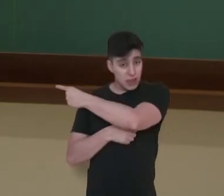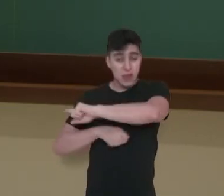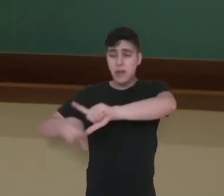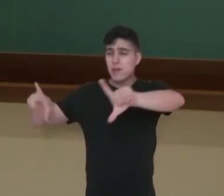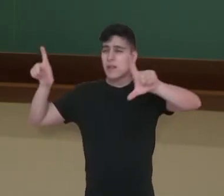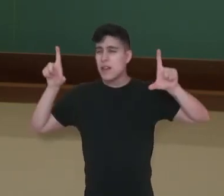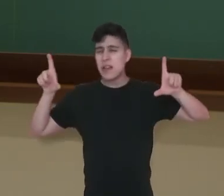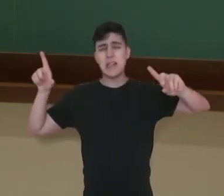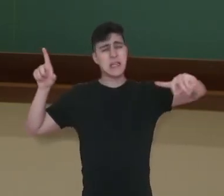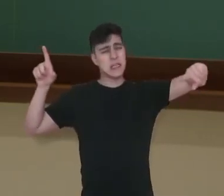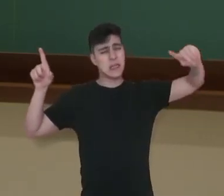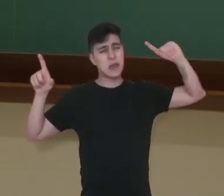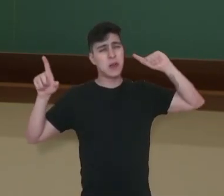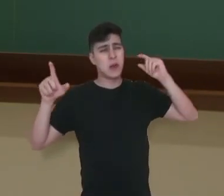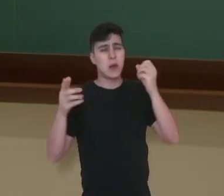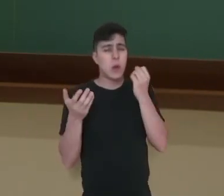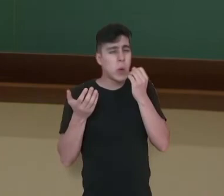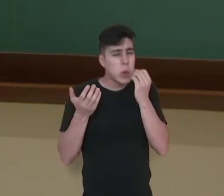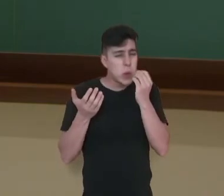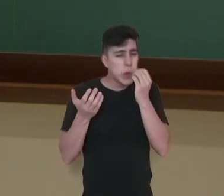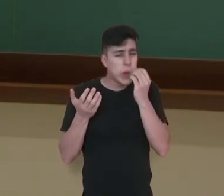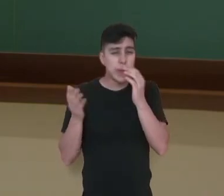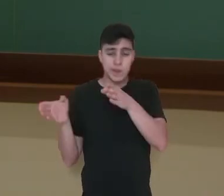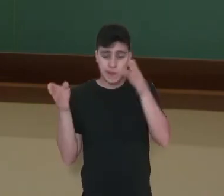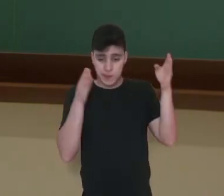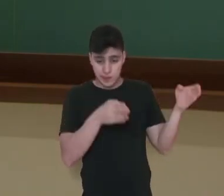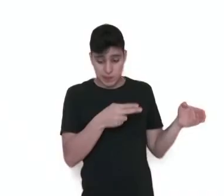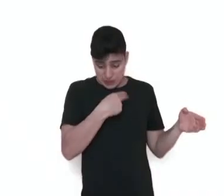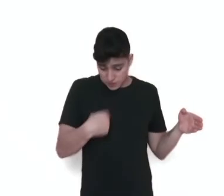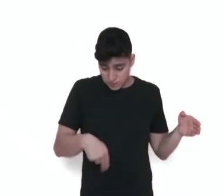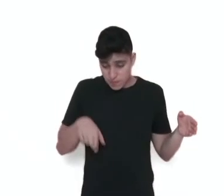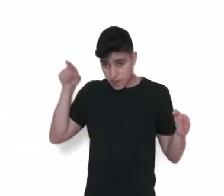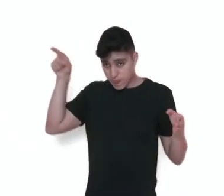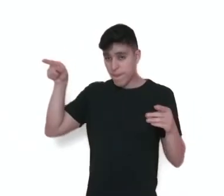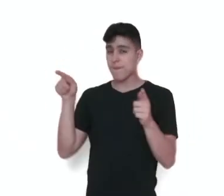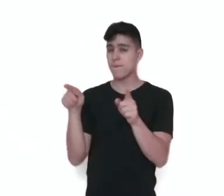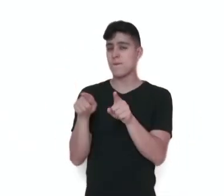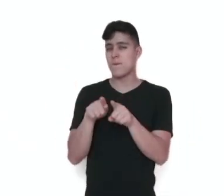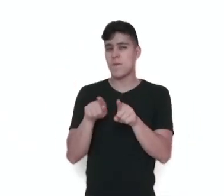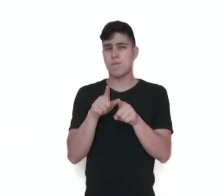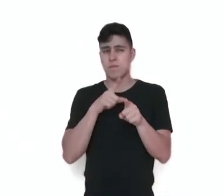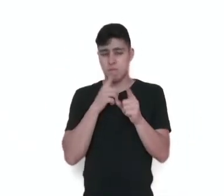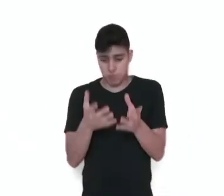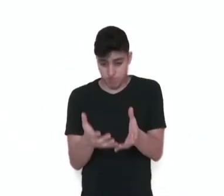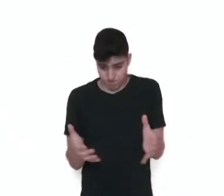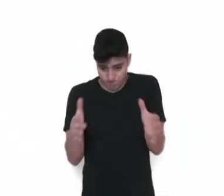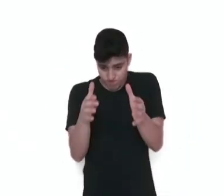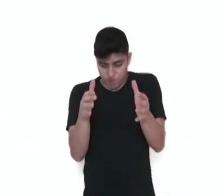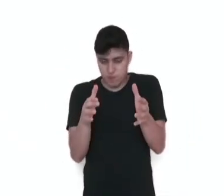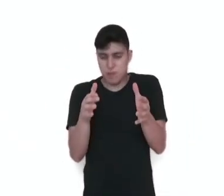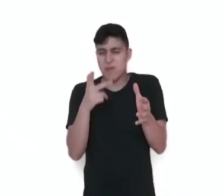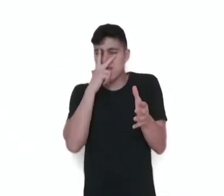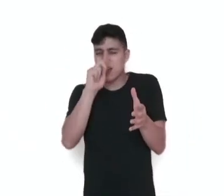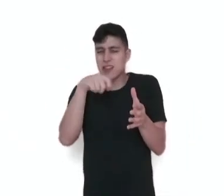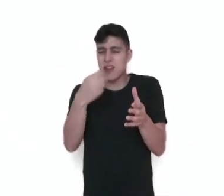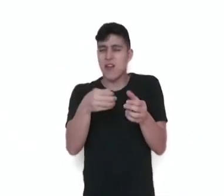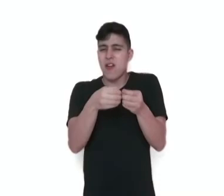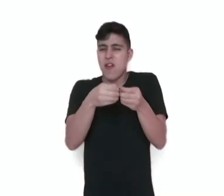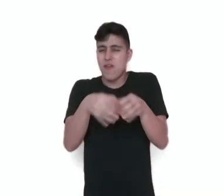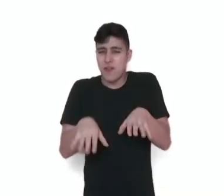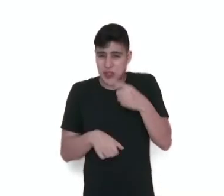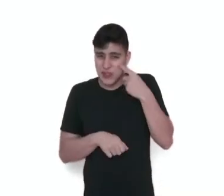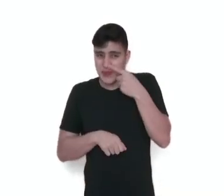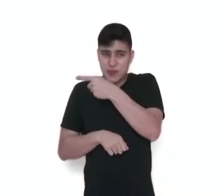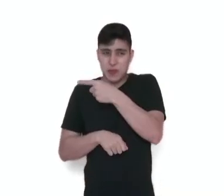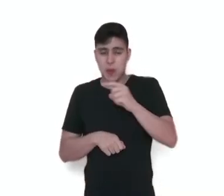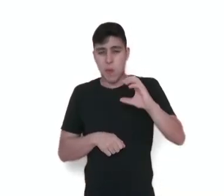de sopro muito antigos feitos de cerâmica. Na China também uma espécie de flauta de cerâmica chamada chum. Tem o formato de um ovo, olha